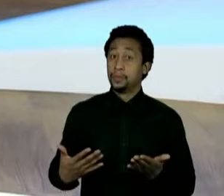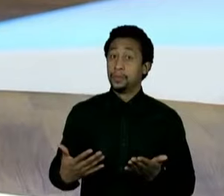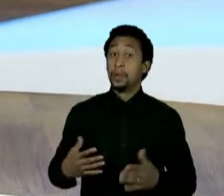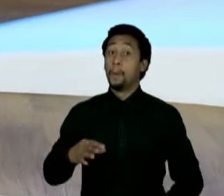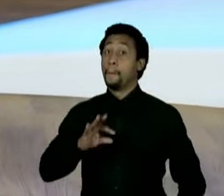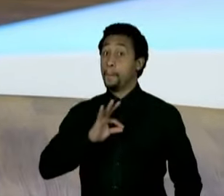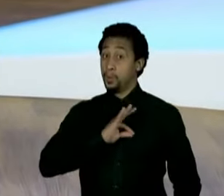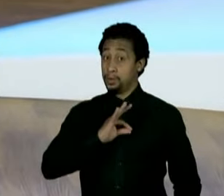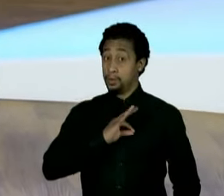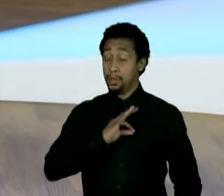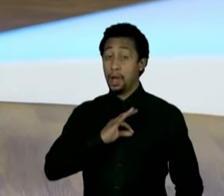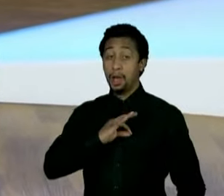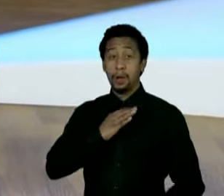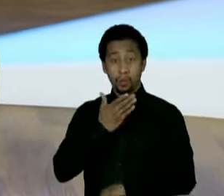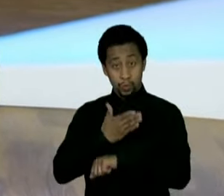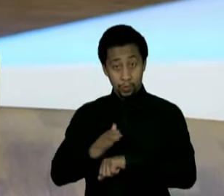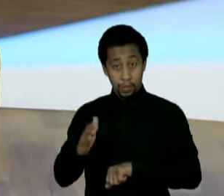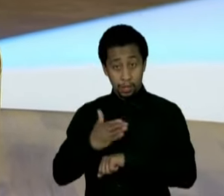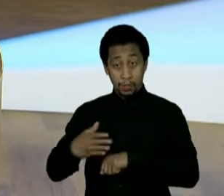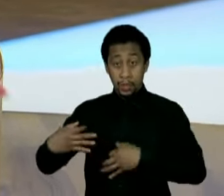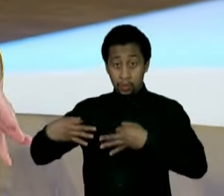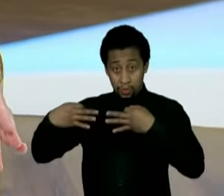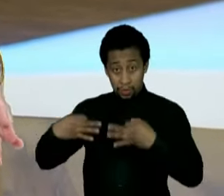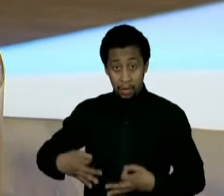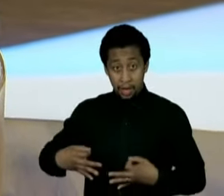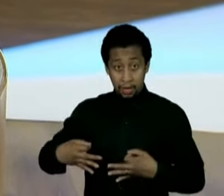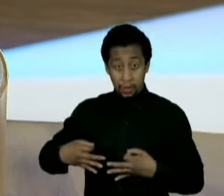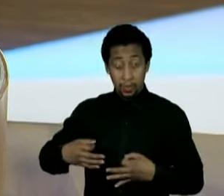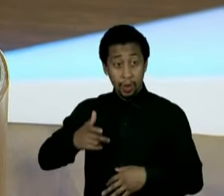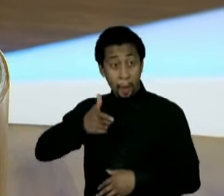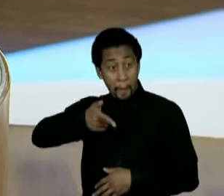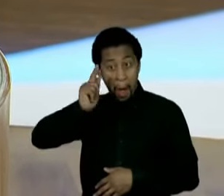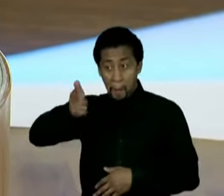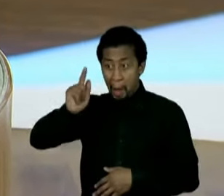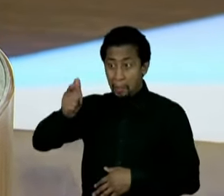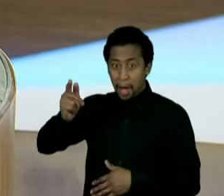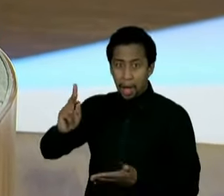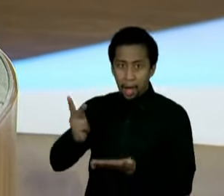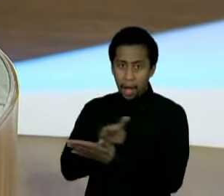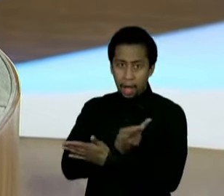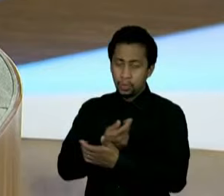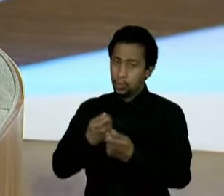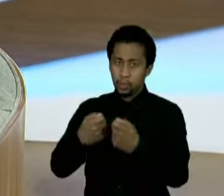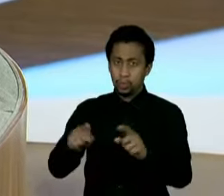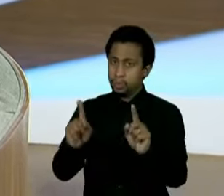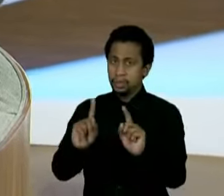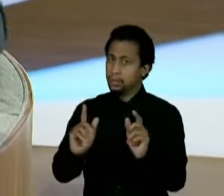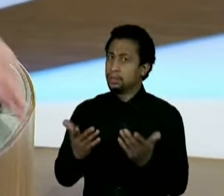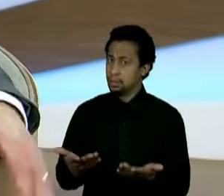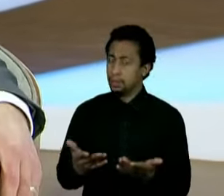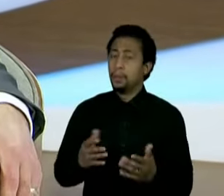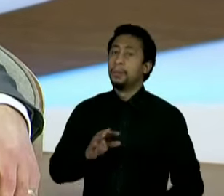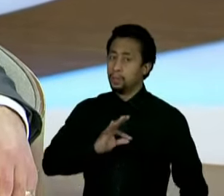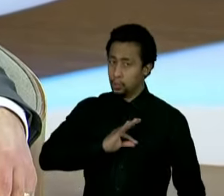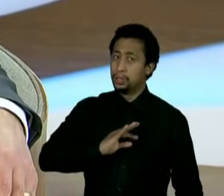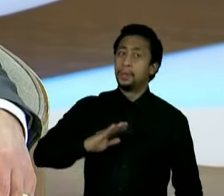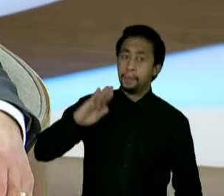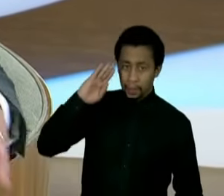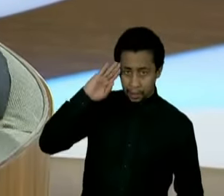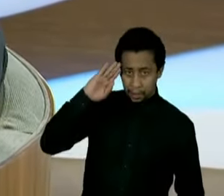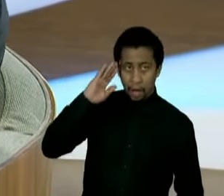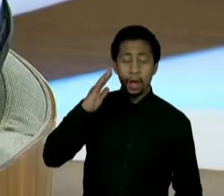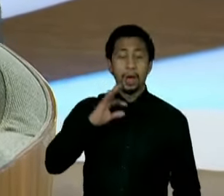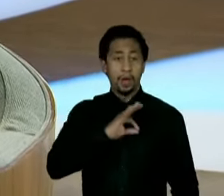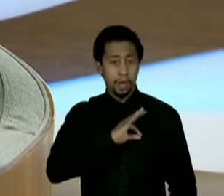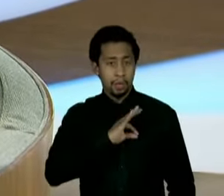bem treinados, não tem por que ter nenhum tipo de excesso. Aliás, eu acho que a Polícia Militar e outras polícias nossas, inclusive a Polícia